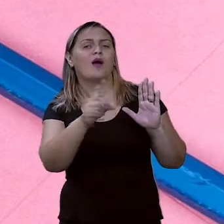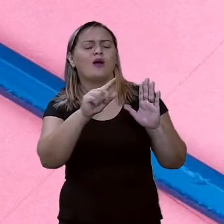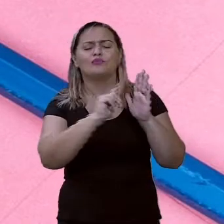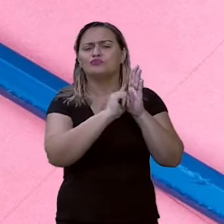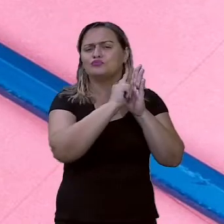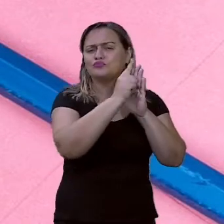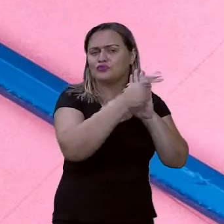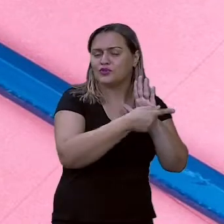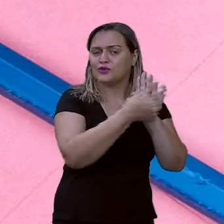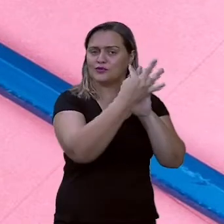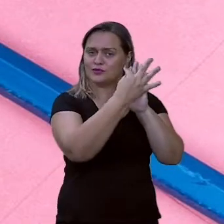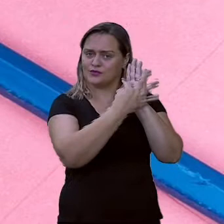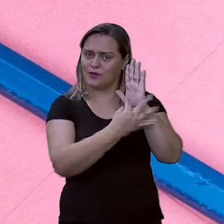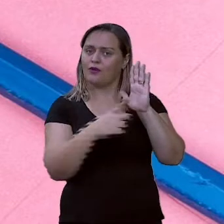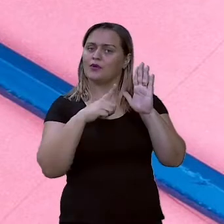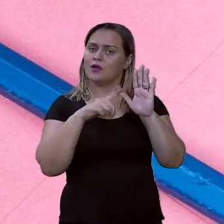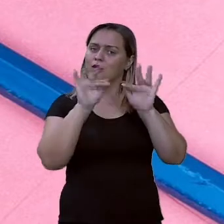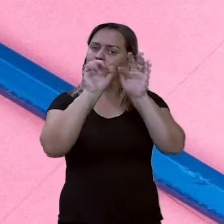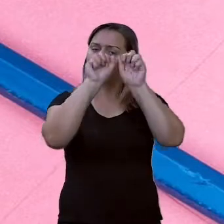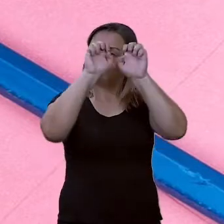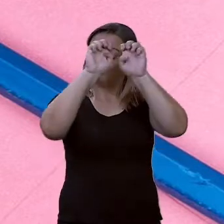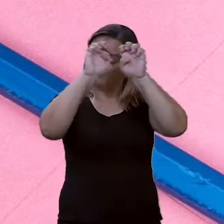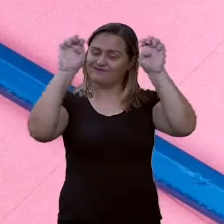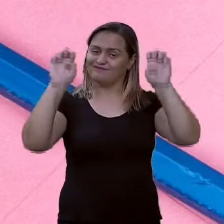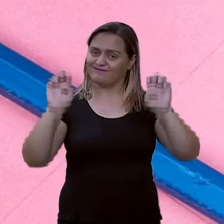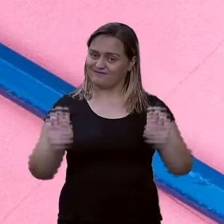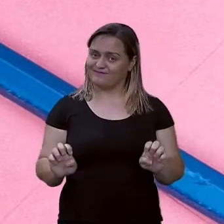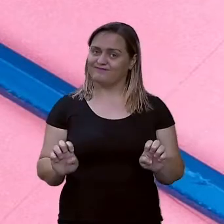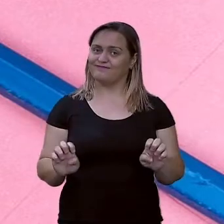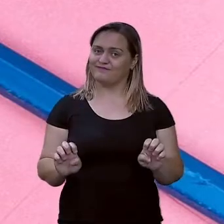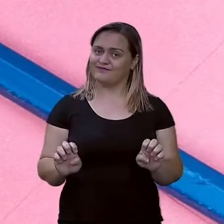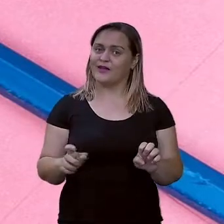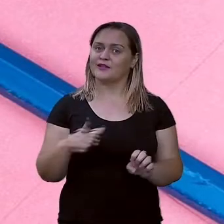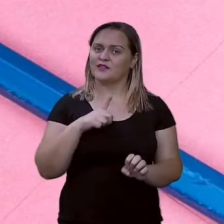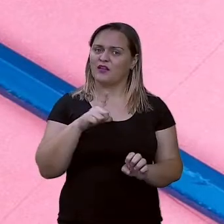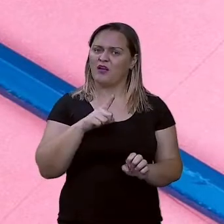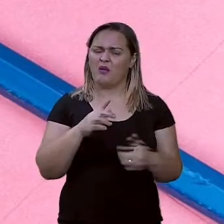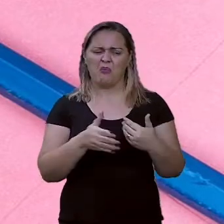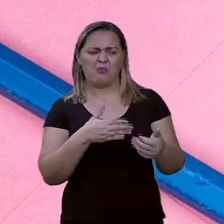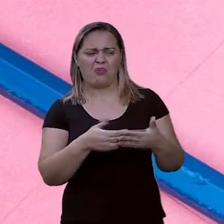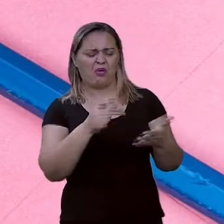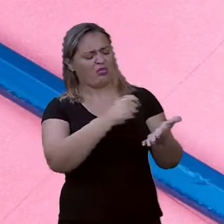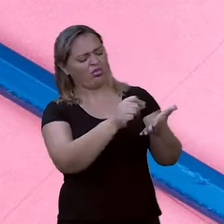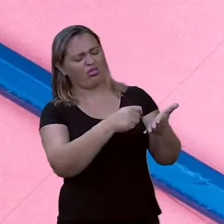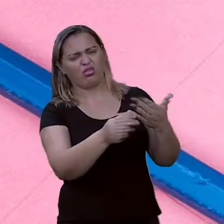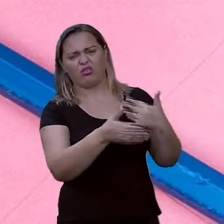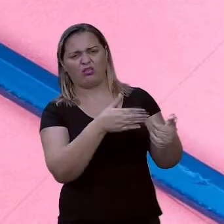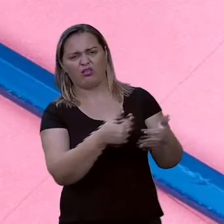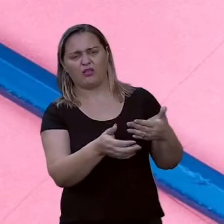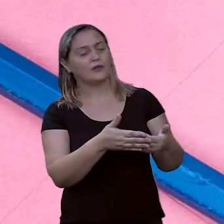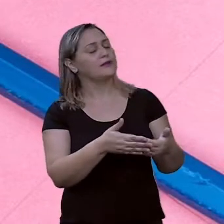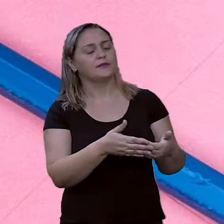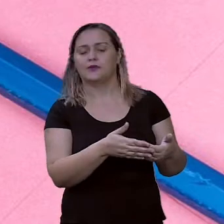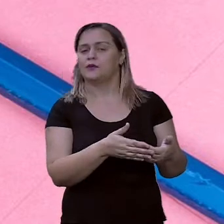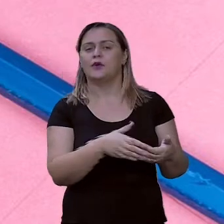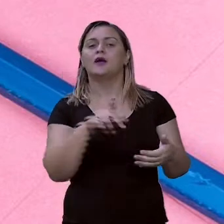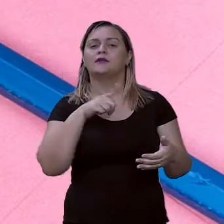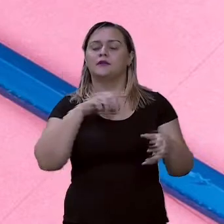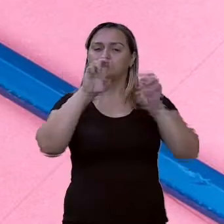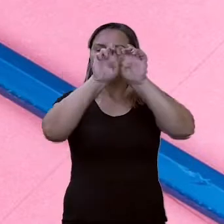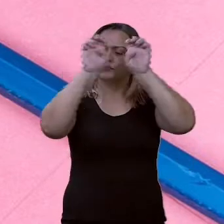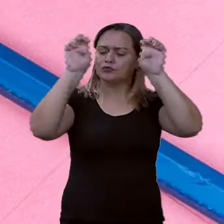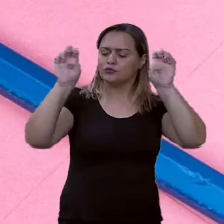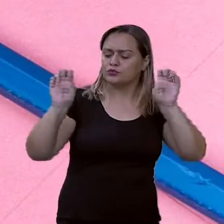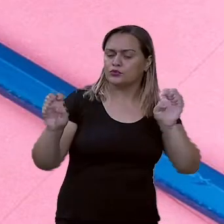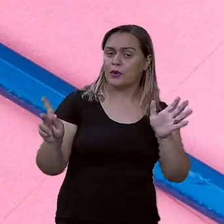tem uma estrutura, certo? Por quê? Porque ninguém pode chegar e escrever de qualquer jeito um texto, não é mesmo? Jamais será.